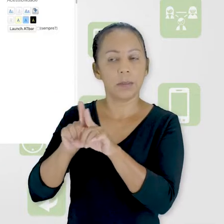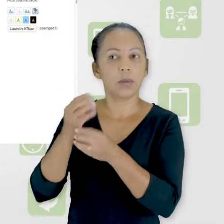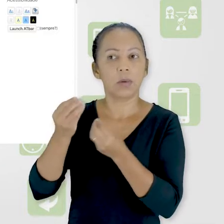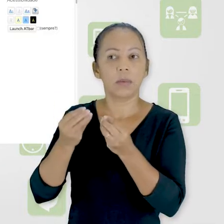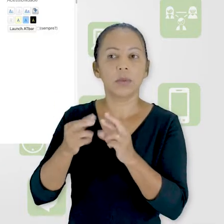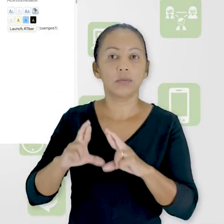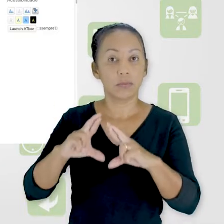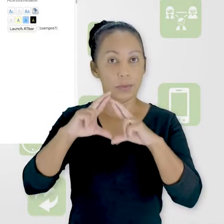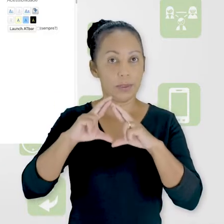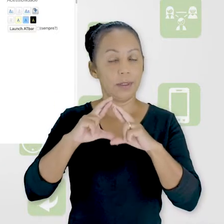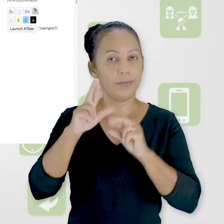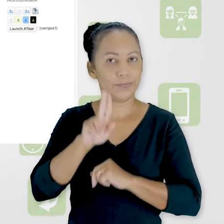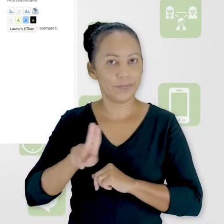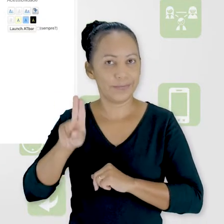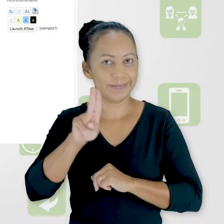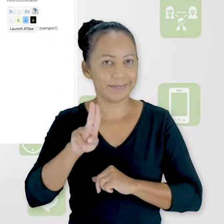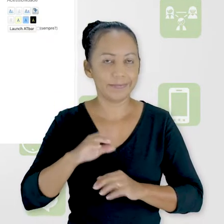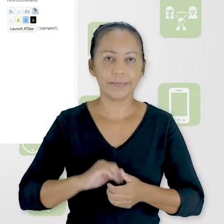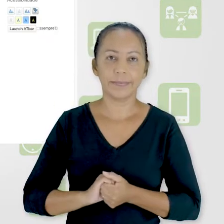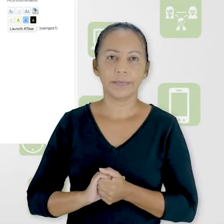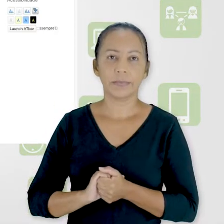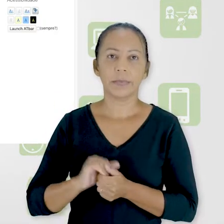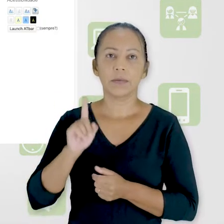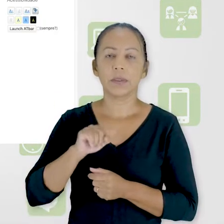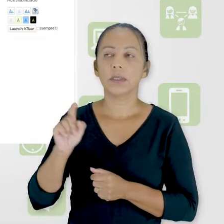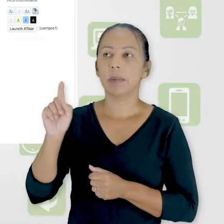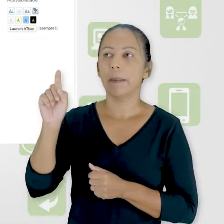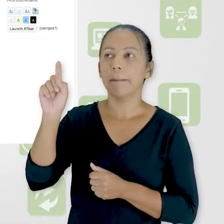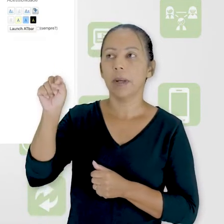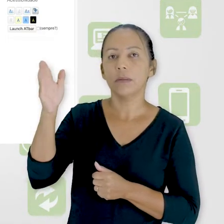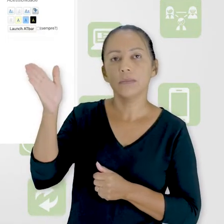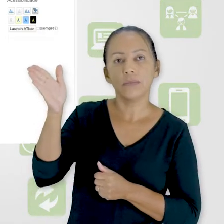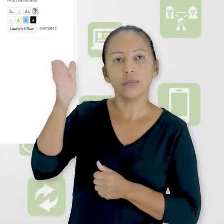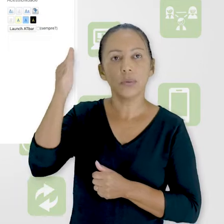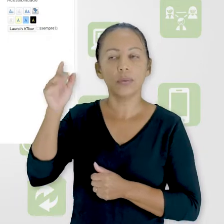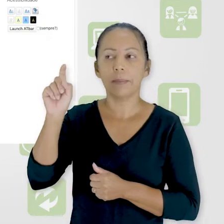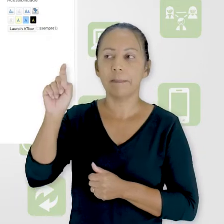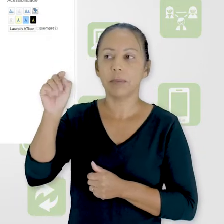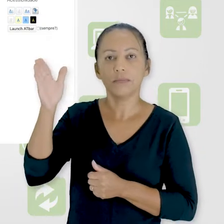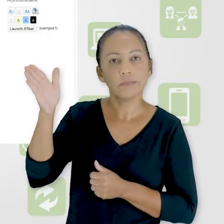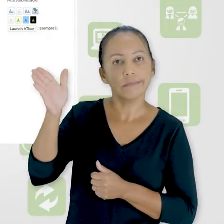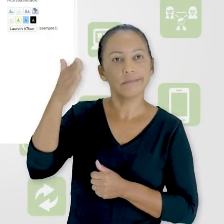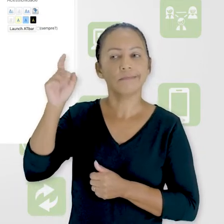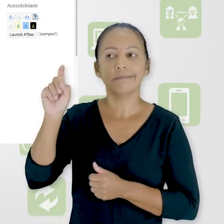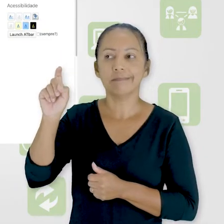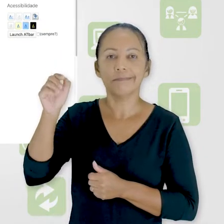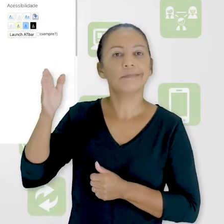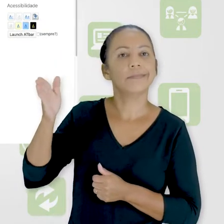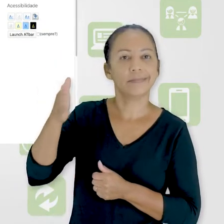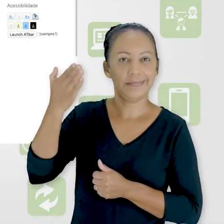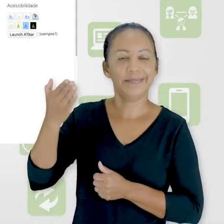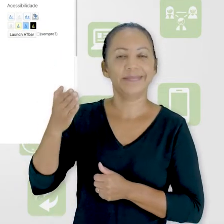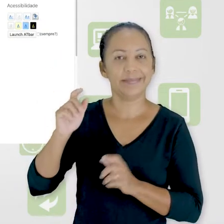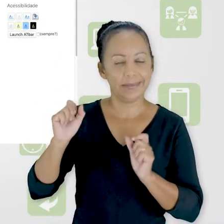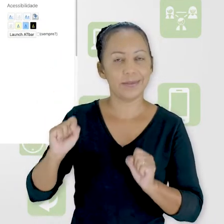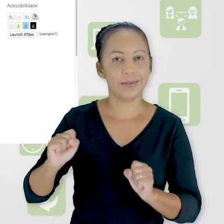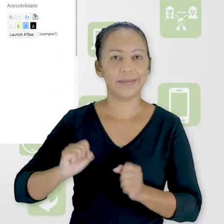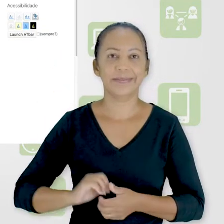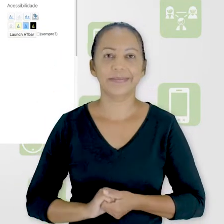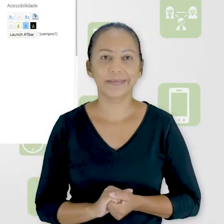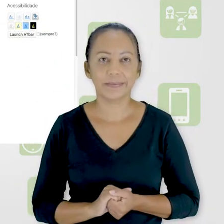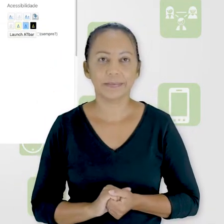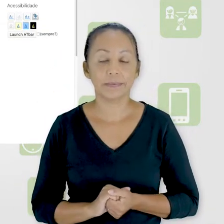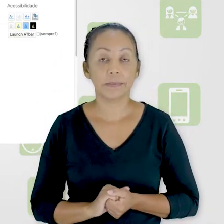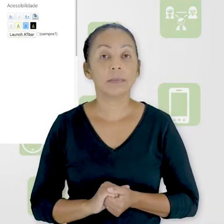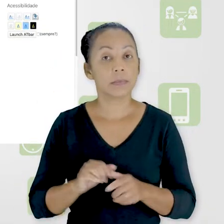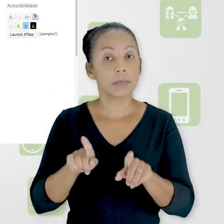Drive e você pode passar os capítulos aqui ou pelo Sumário, tá certo? Uma outra coisa